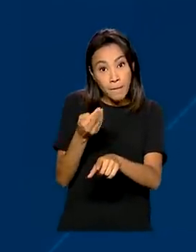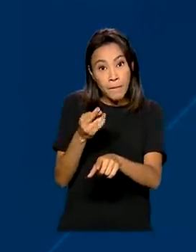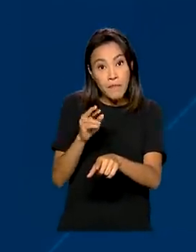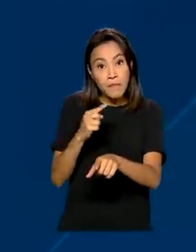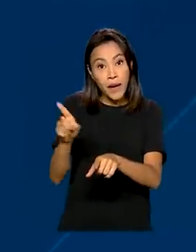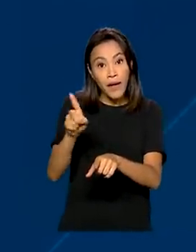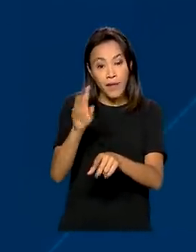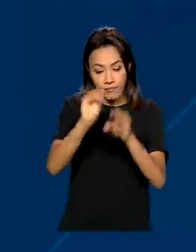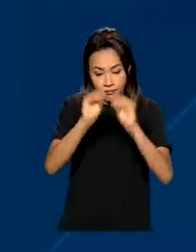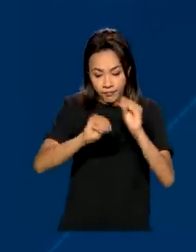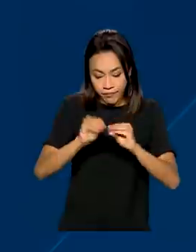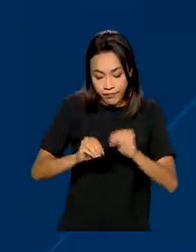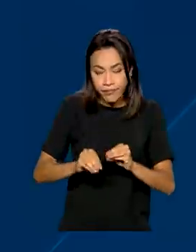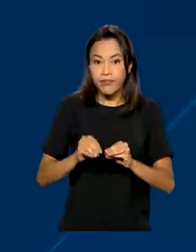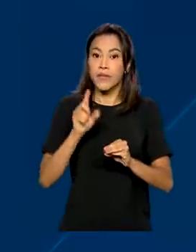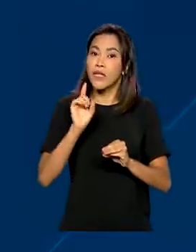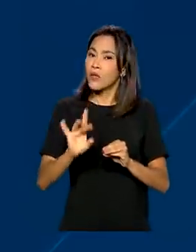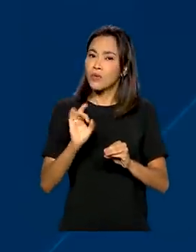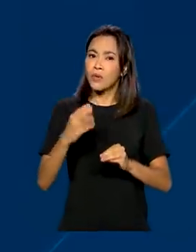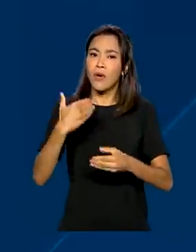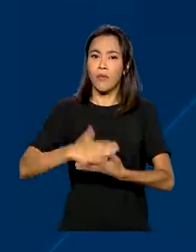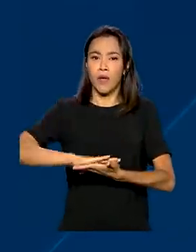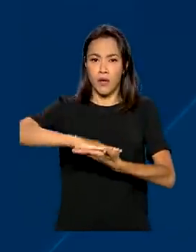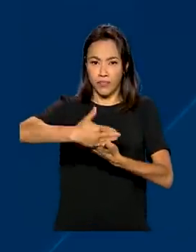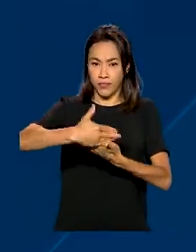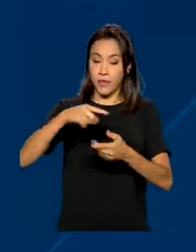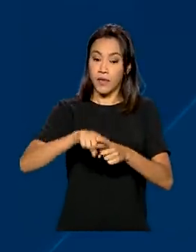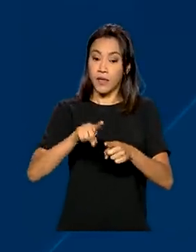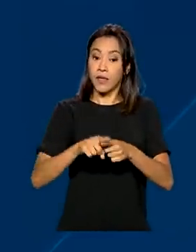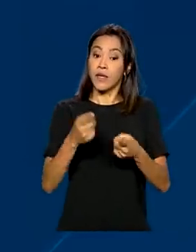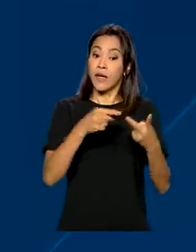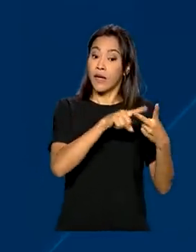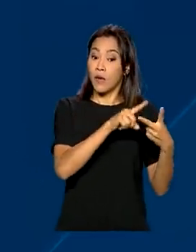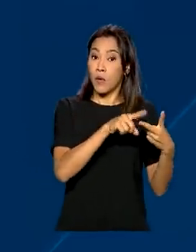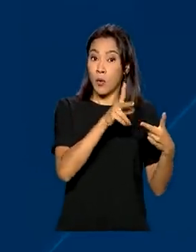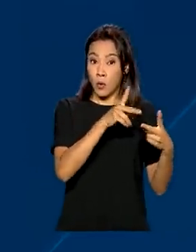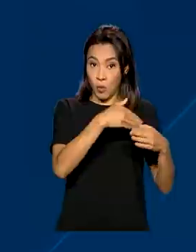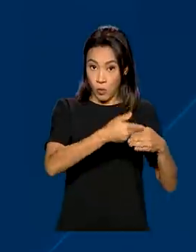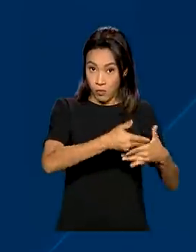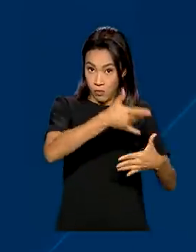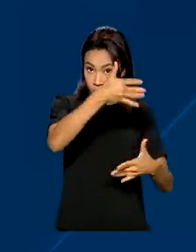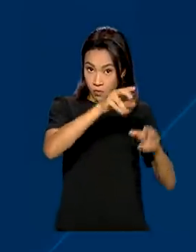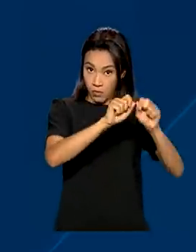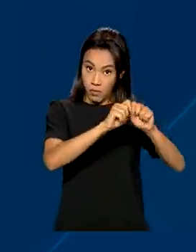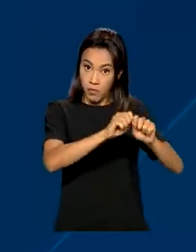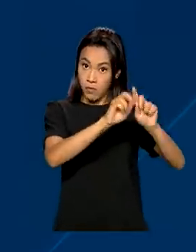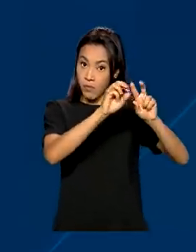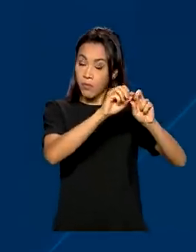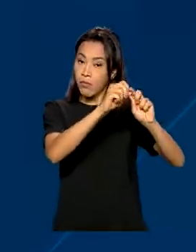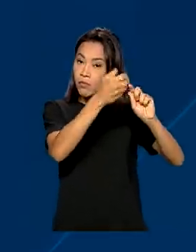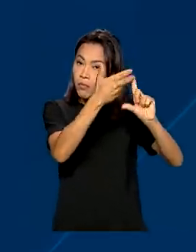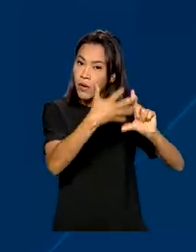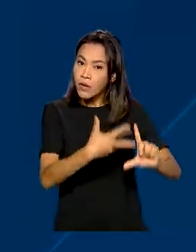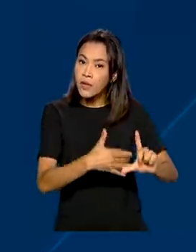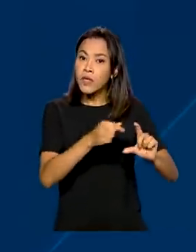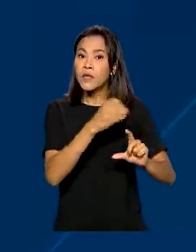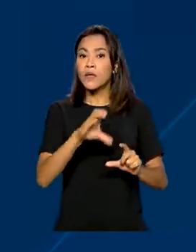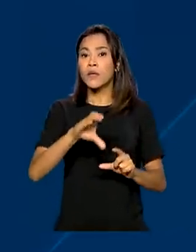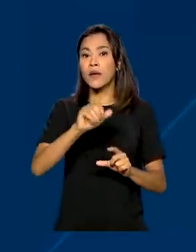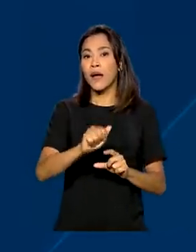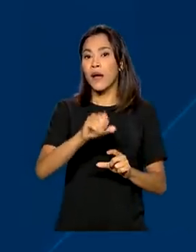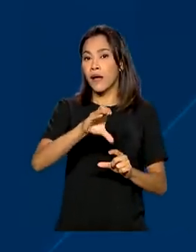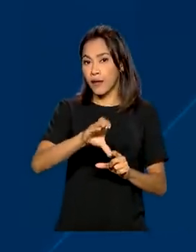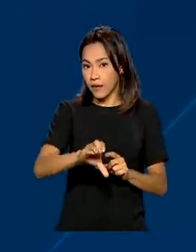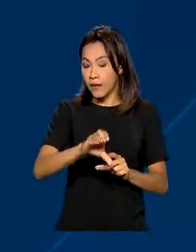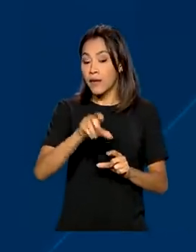plataformas, não só pelo portal ICAC, como era antigamente. Além disso, tanto a restituição quanto o pagamento